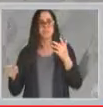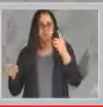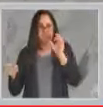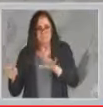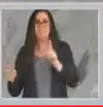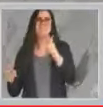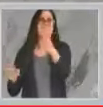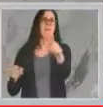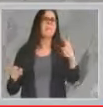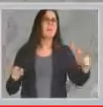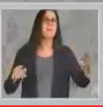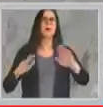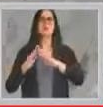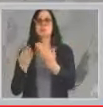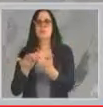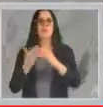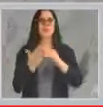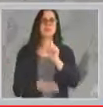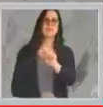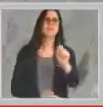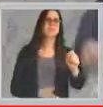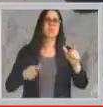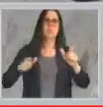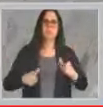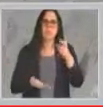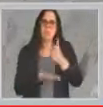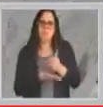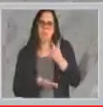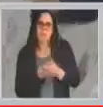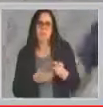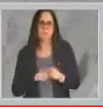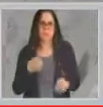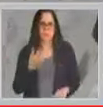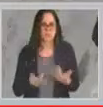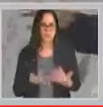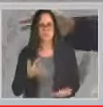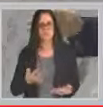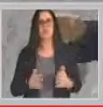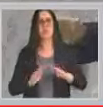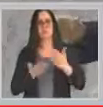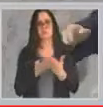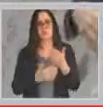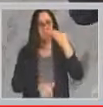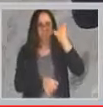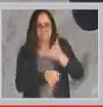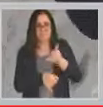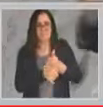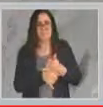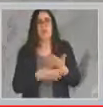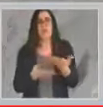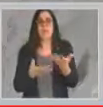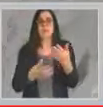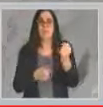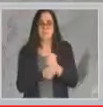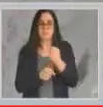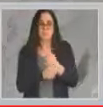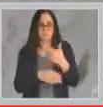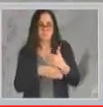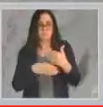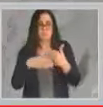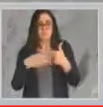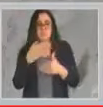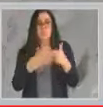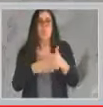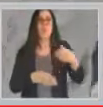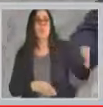escolas da mesma região que foram incendiadas, escolas de lata. Por isso que nós queremos a reconstrução de todas